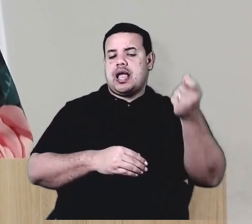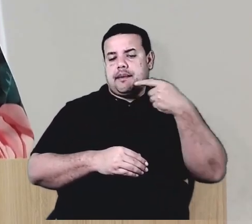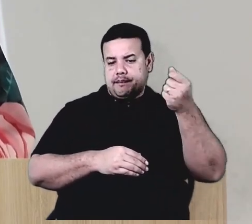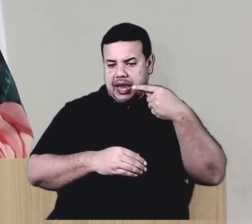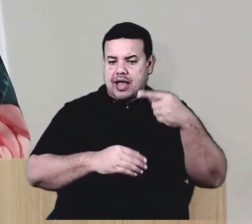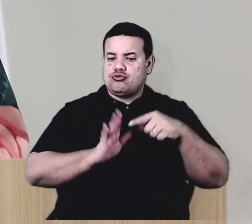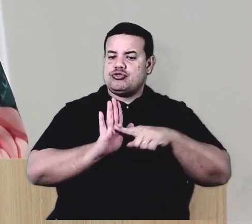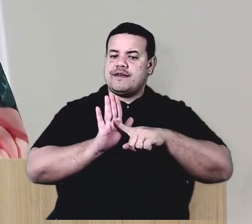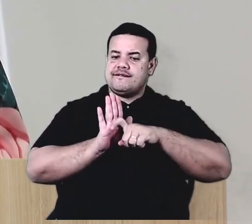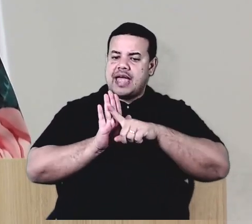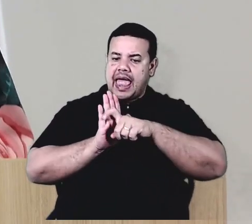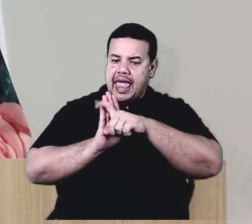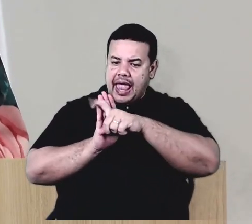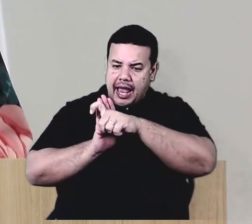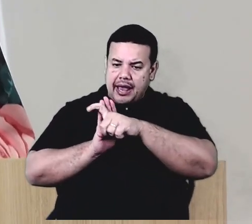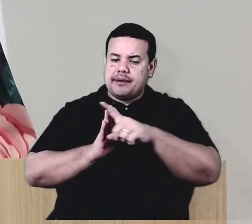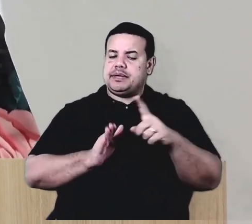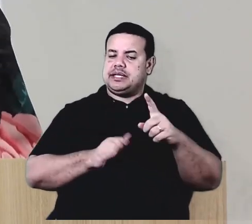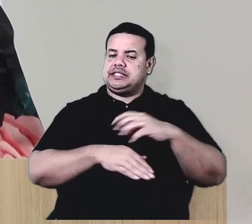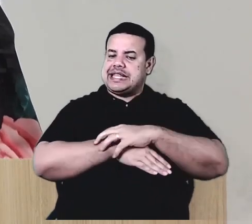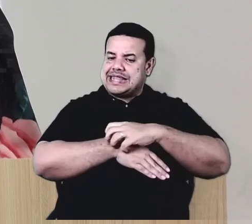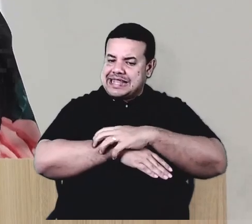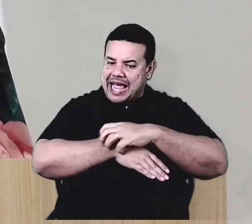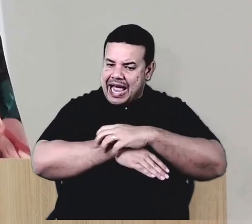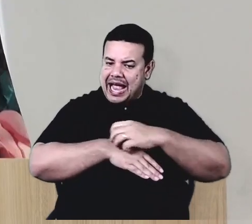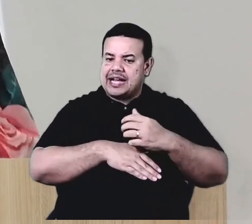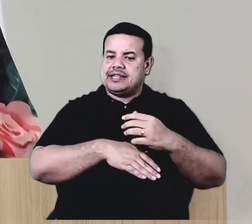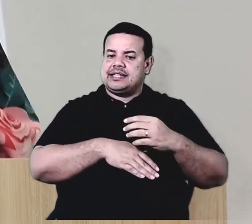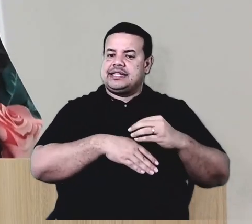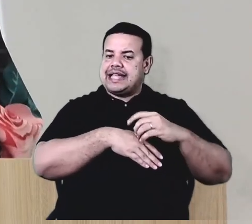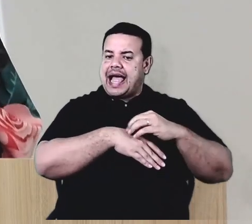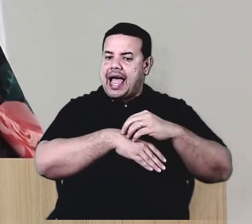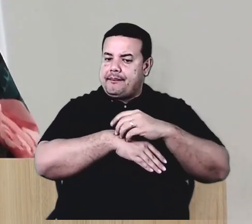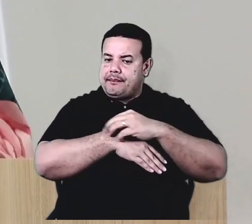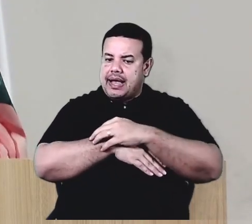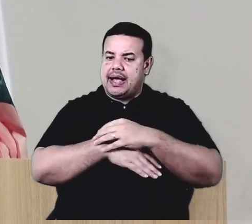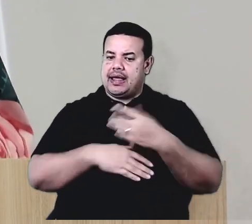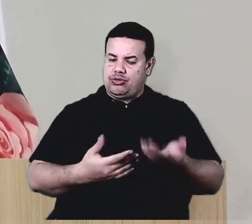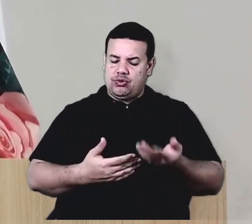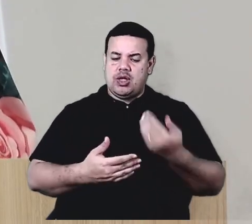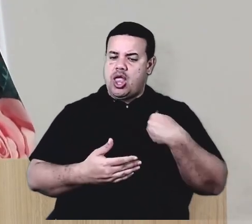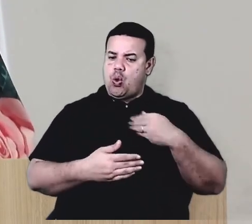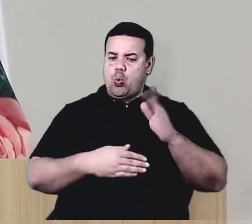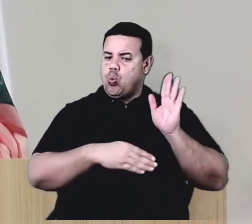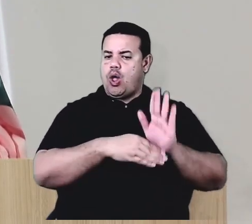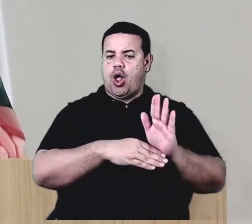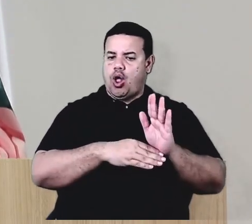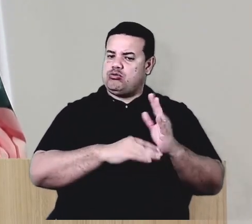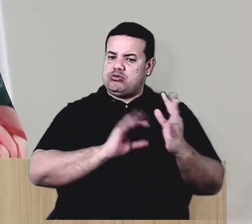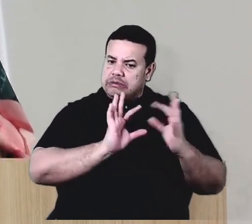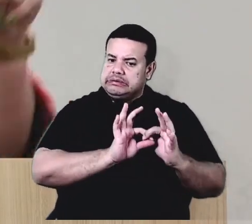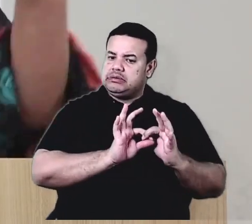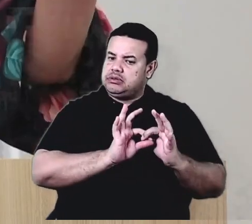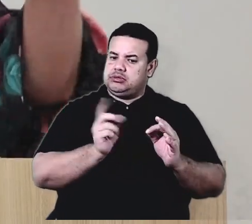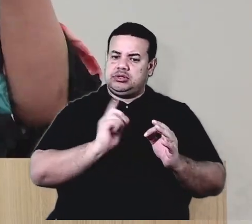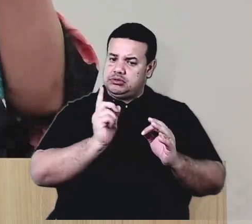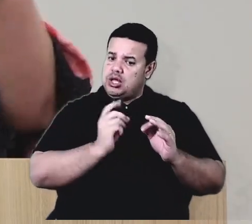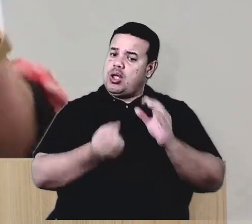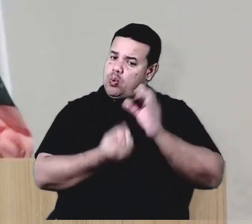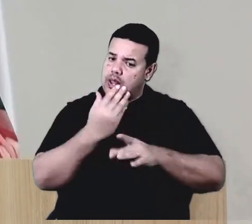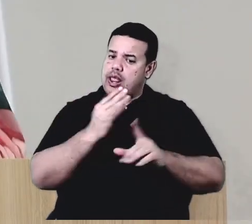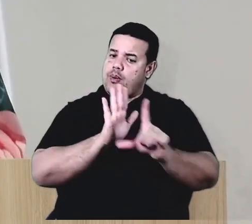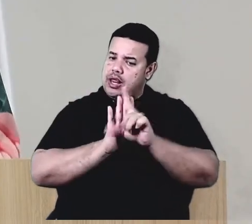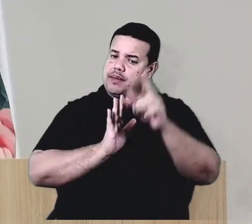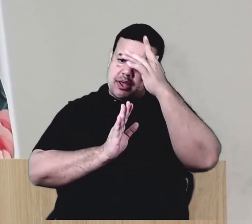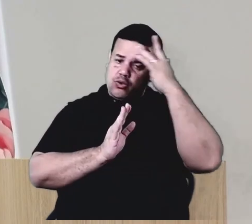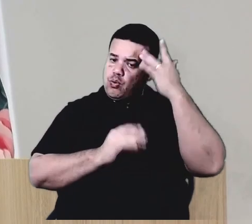sarna, remédio de doença de carrapato. Eu não ajudo o eleitor para ficar preso a mim. Eu crio lei até para aqueles que não gostam de mim. Eles podem ir lá e